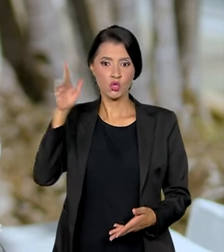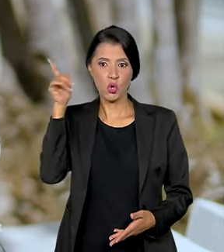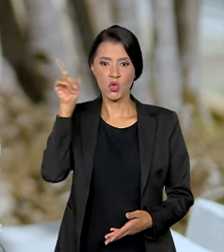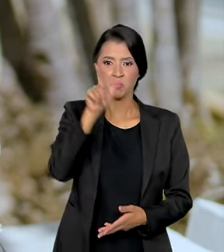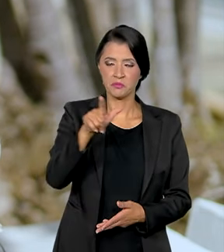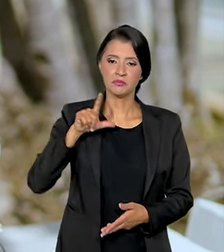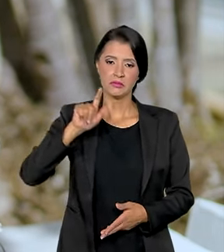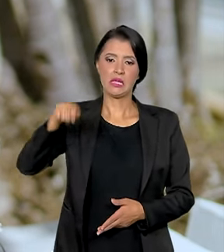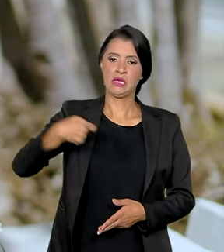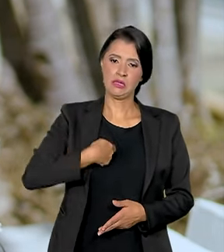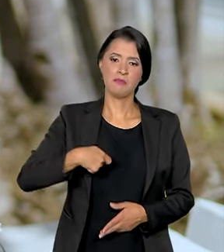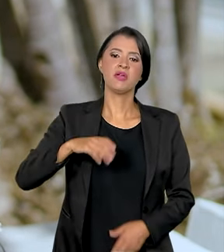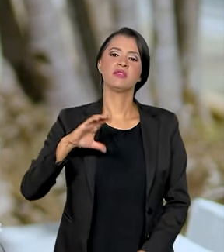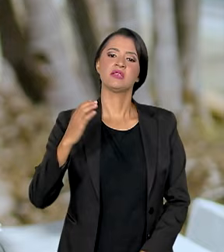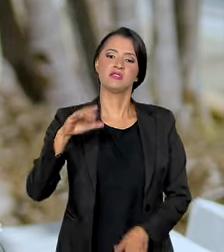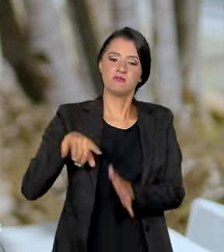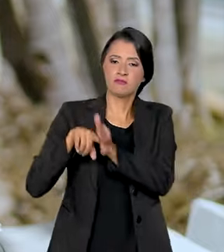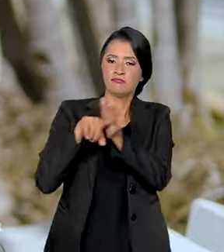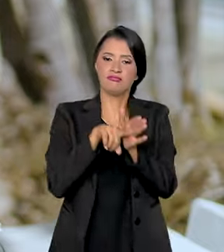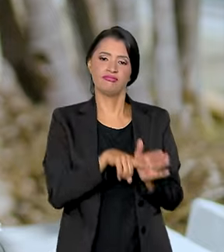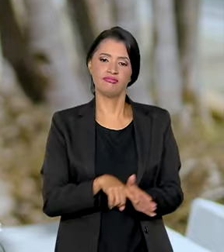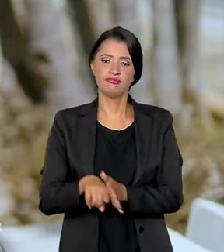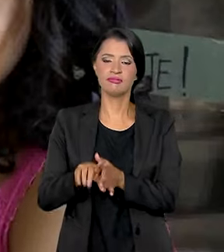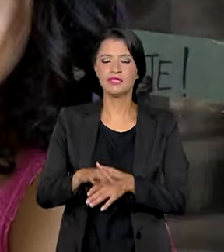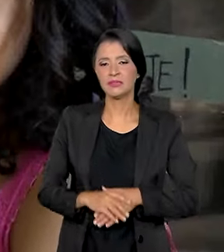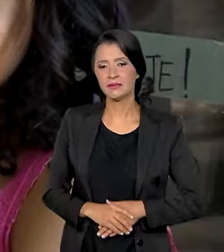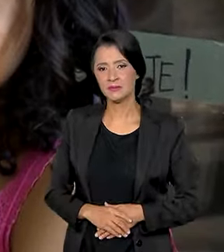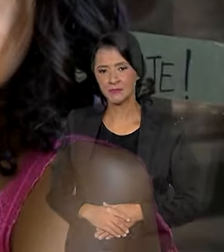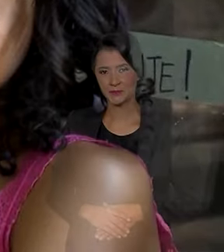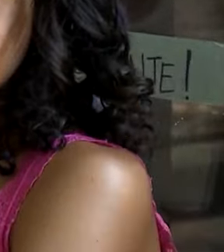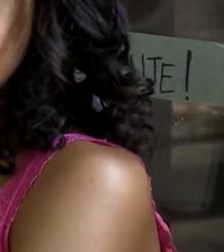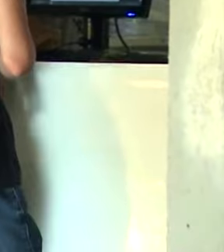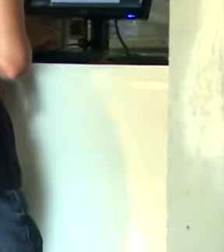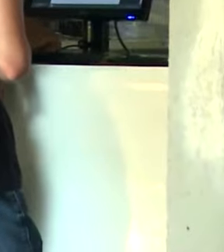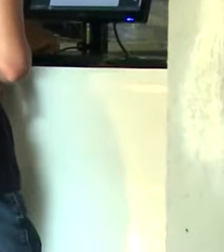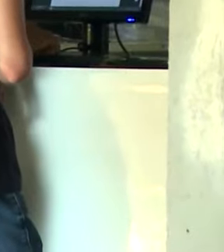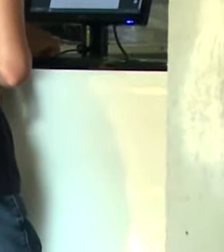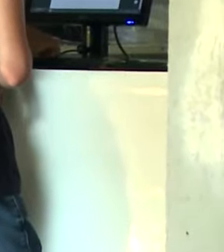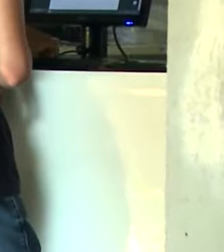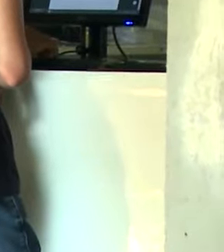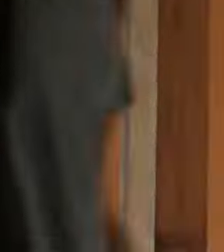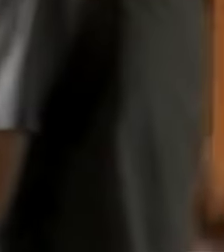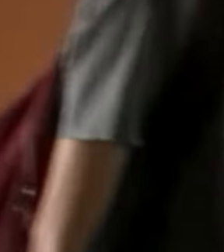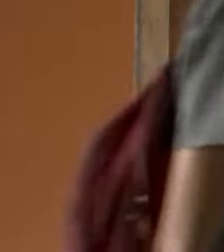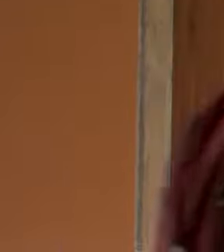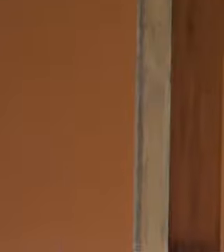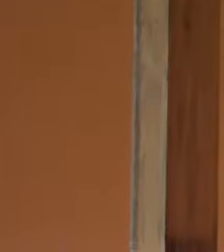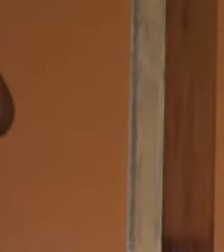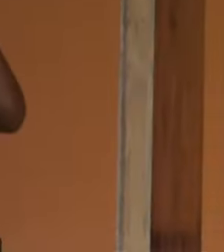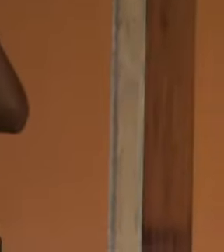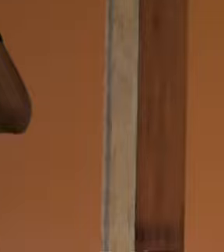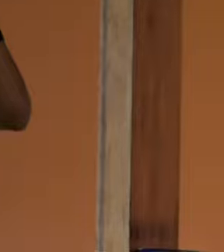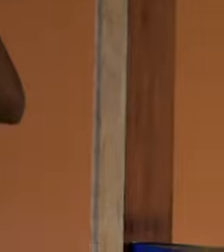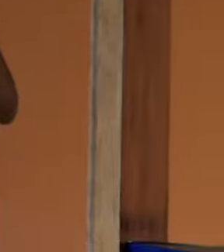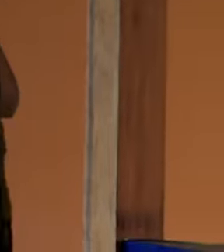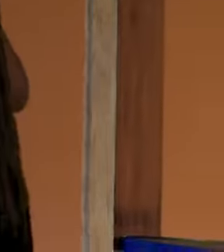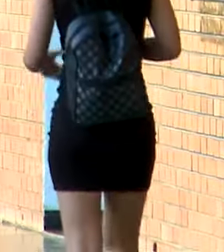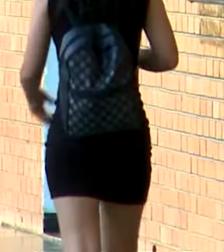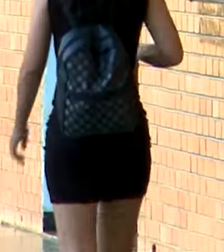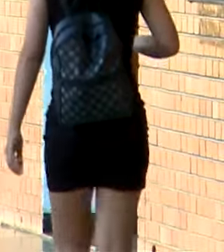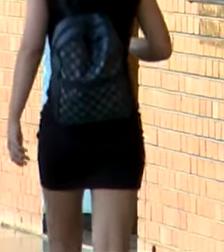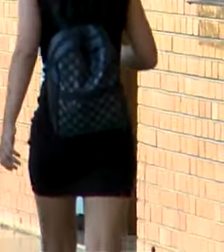de realizar um sonho e de ser uma cientista pesquisadora. A política de cotas me trouxe até aqui.